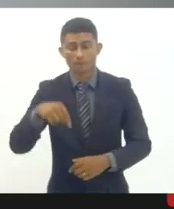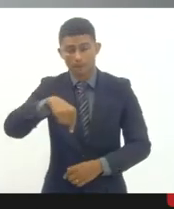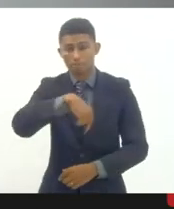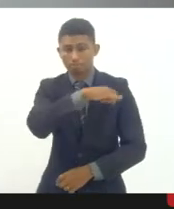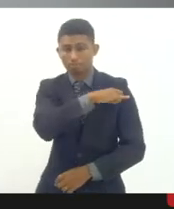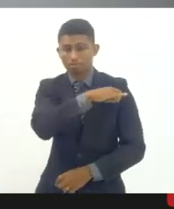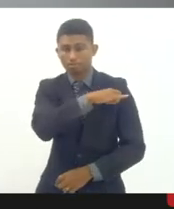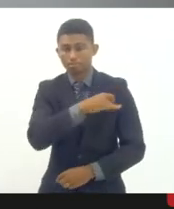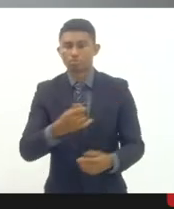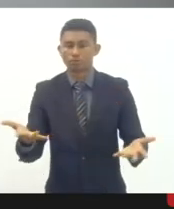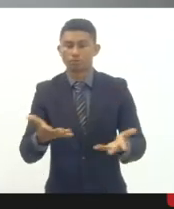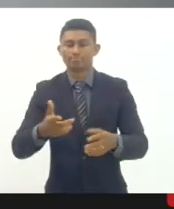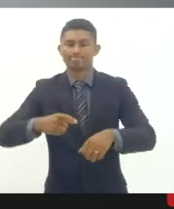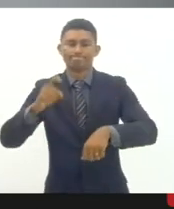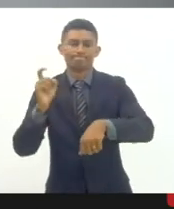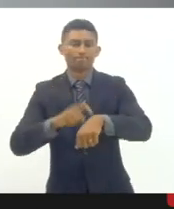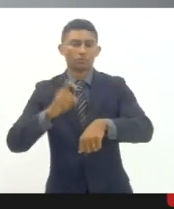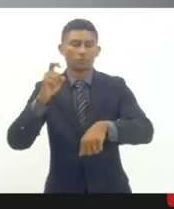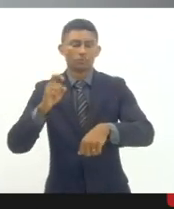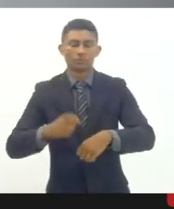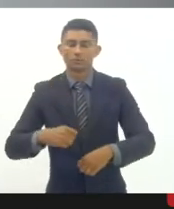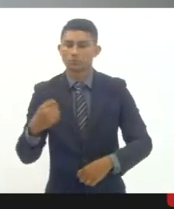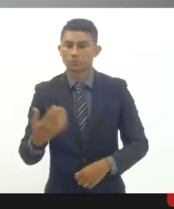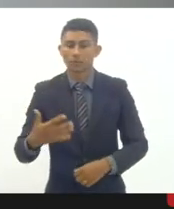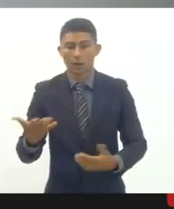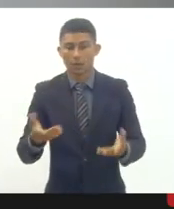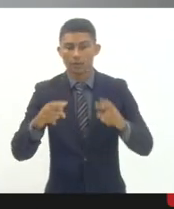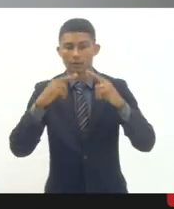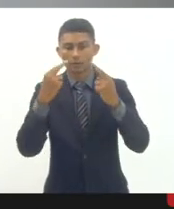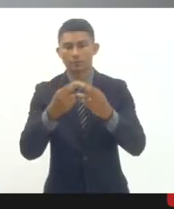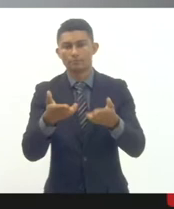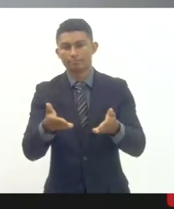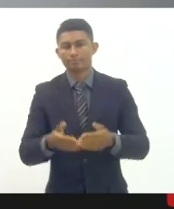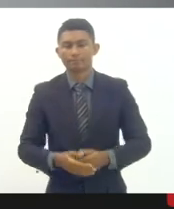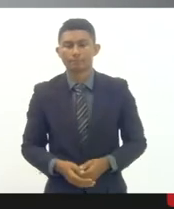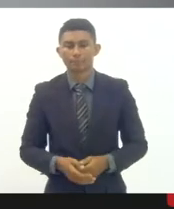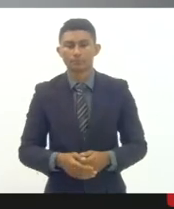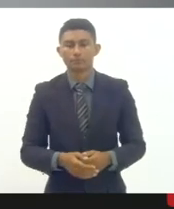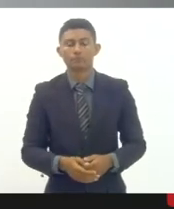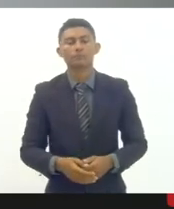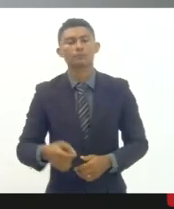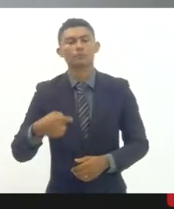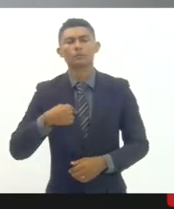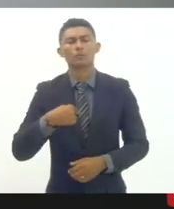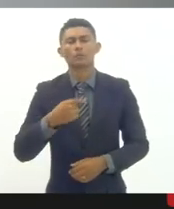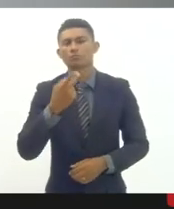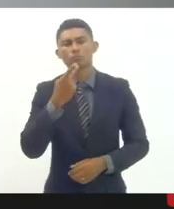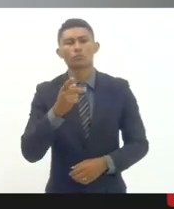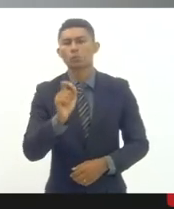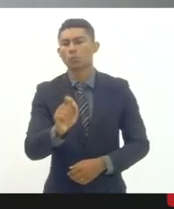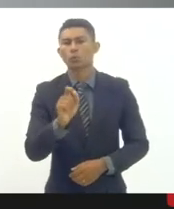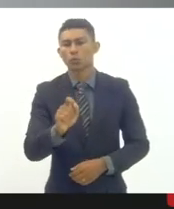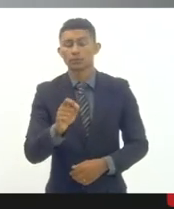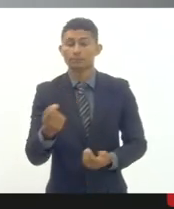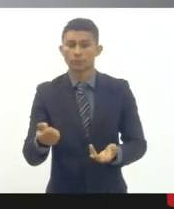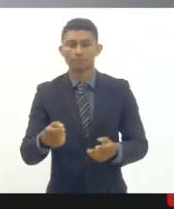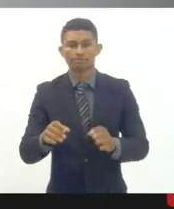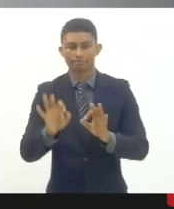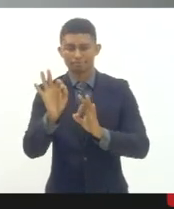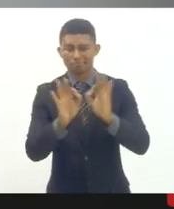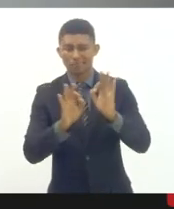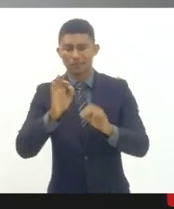nesse momento nessa audiência eu queria trazer um pouco sobre o balanço do plano nacional de